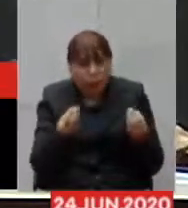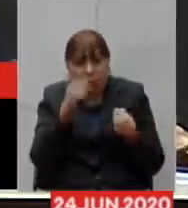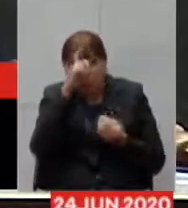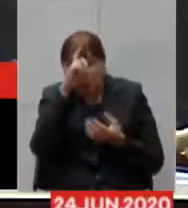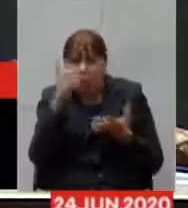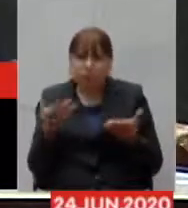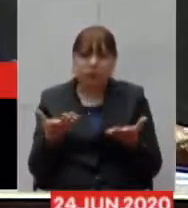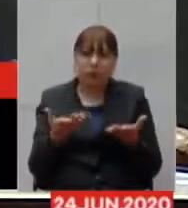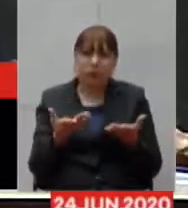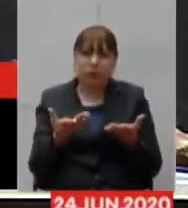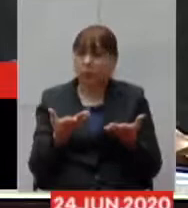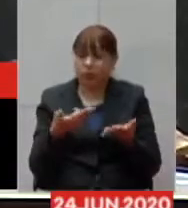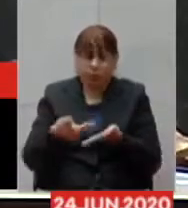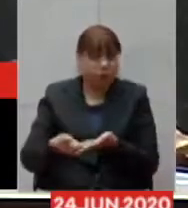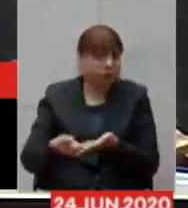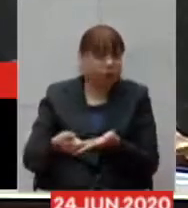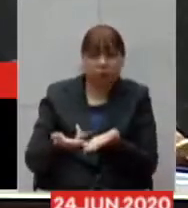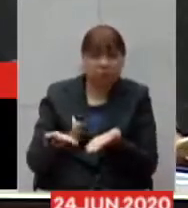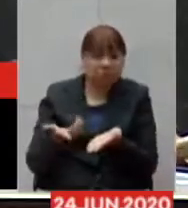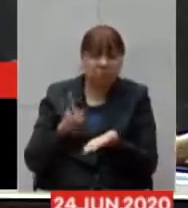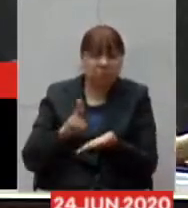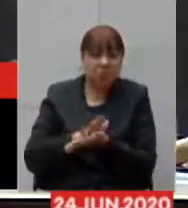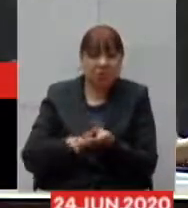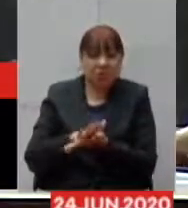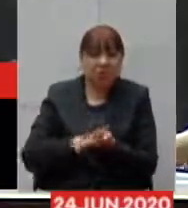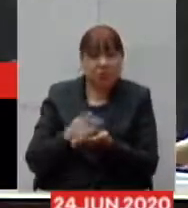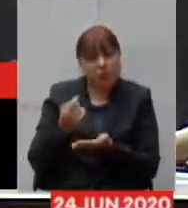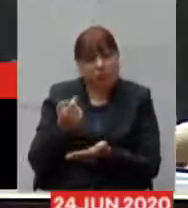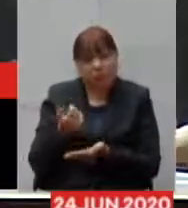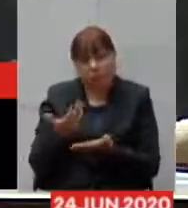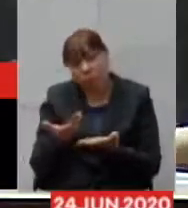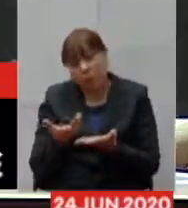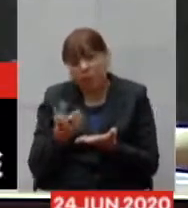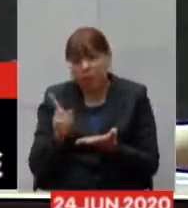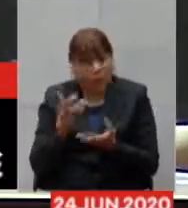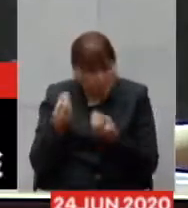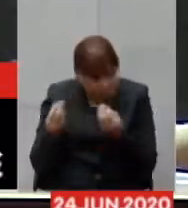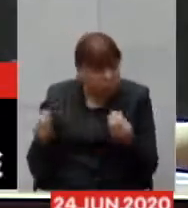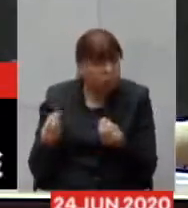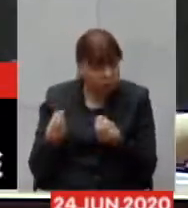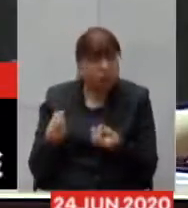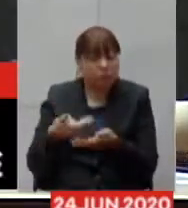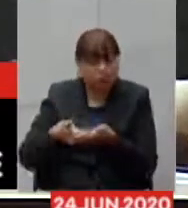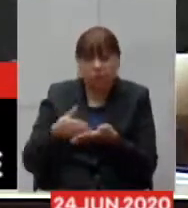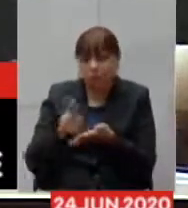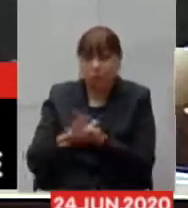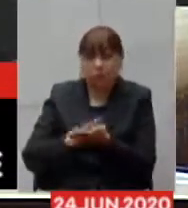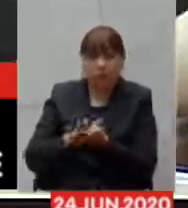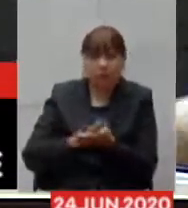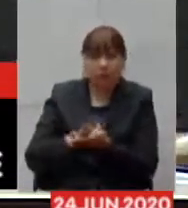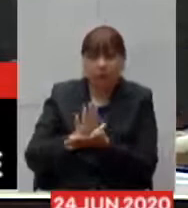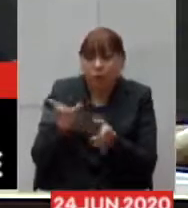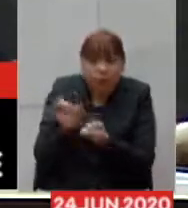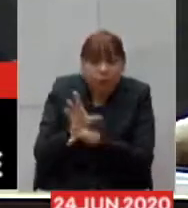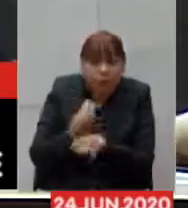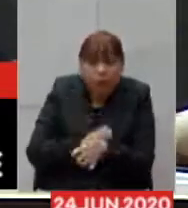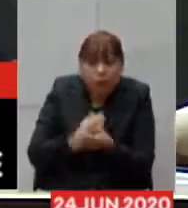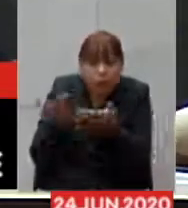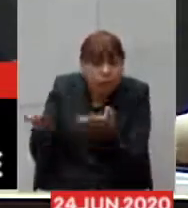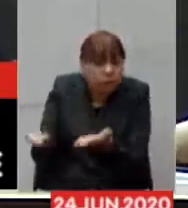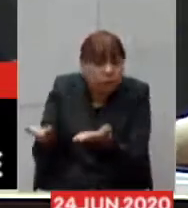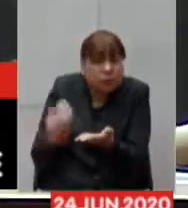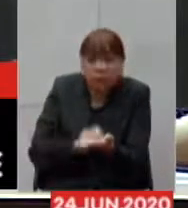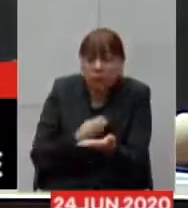que não estão sendo usados são poucos são muitos leitos que não estão sendo usados que já está pronto para funcionar